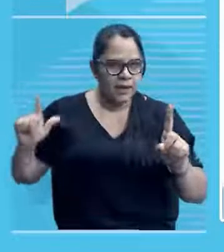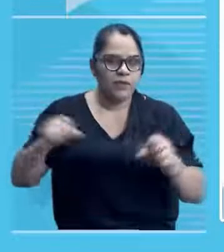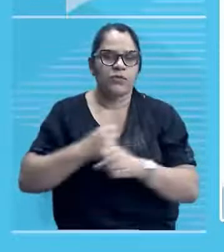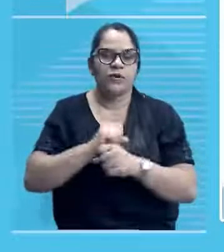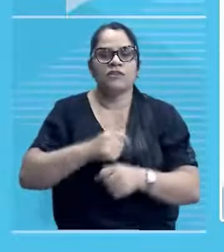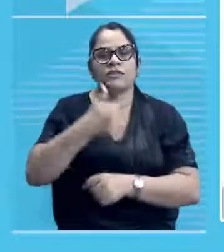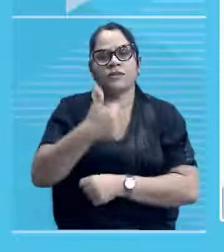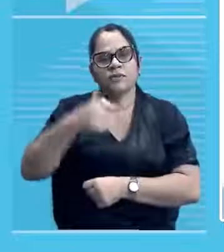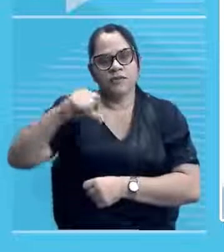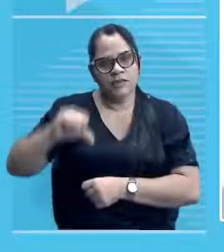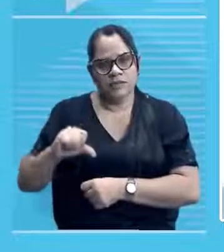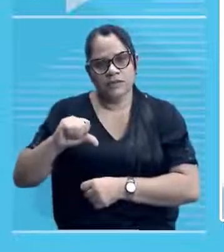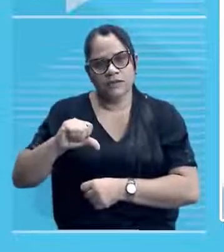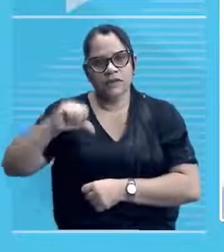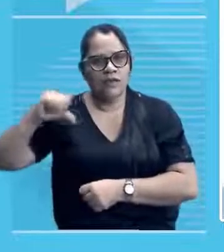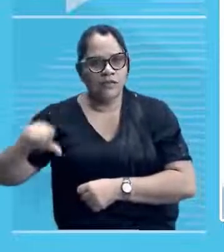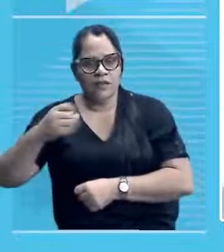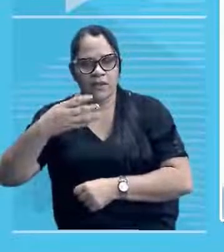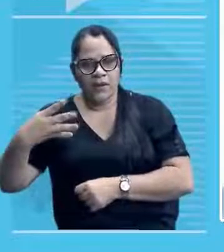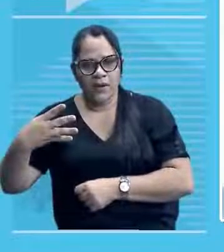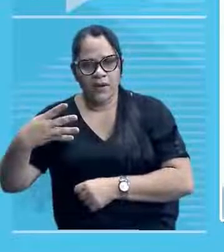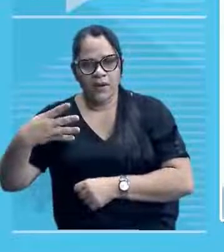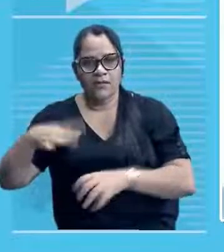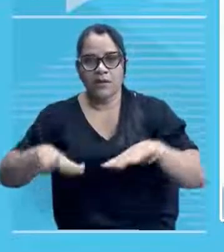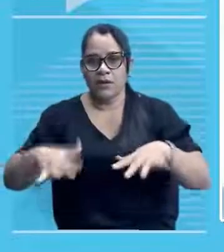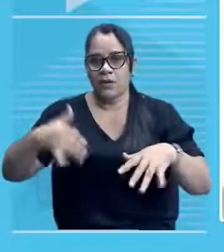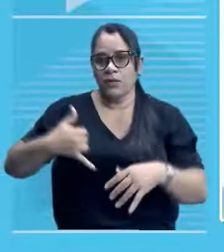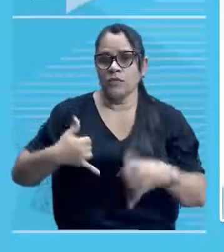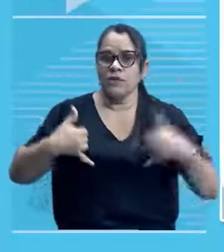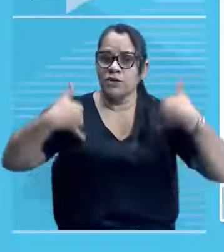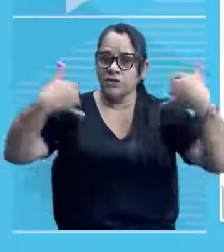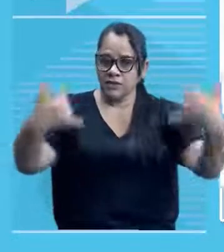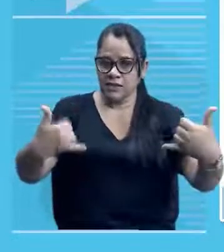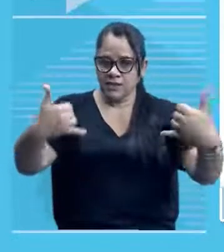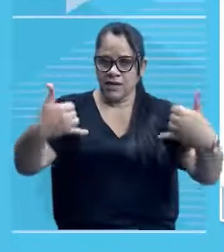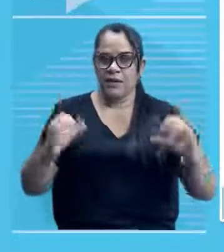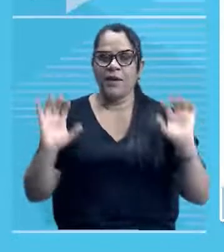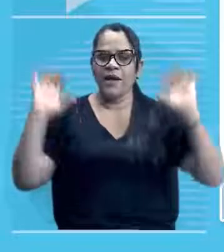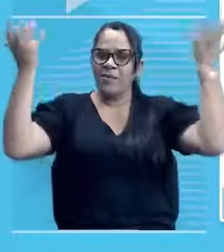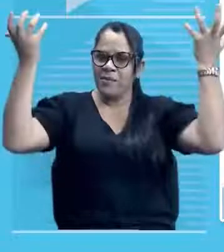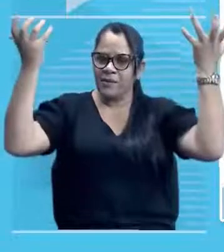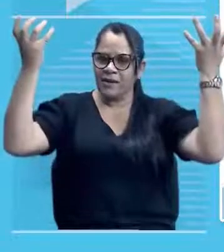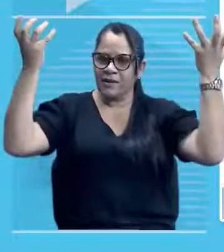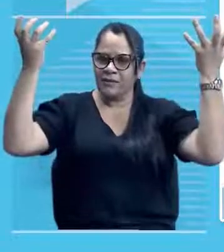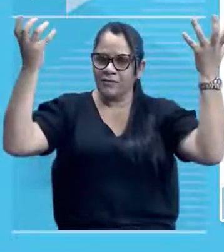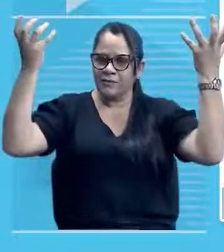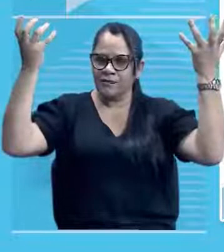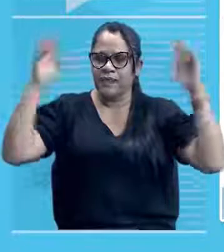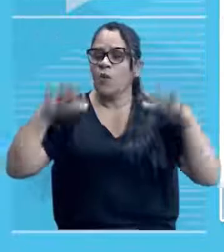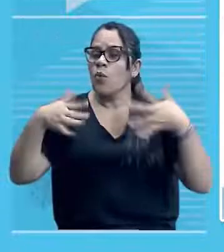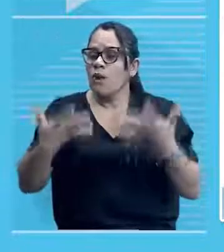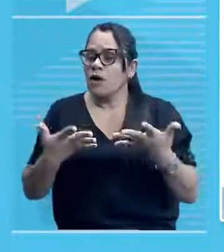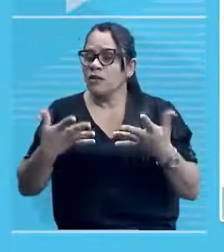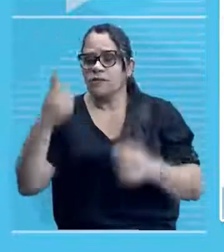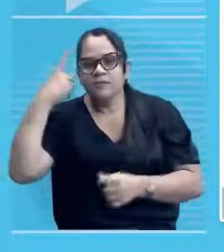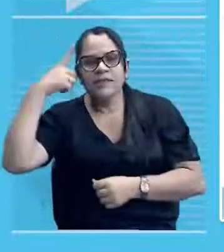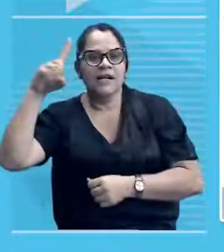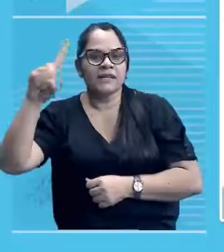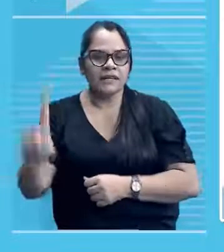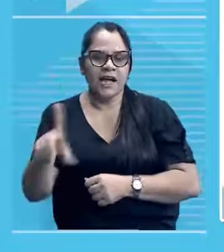o detalhe é o seguinte, né? Seu aniversário é comemorado na data